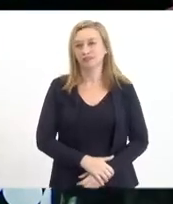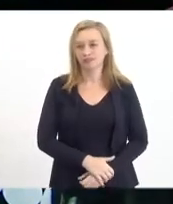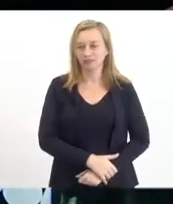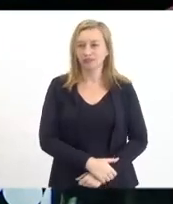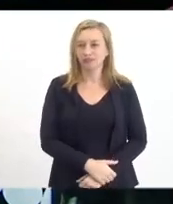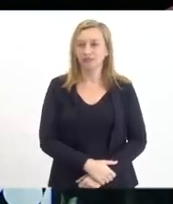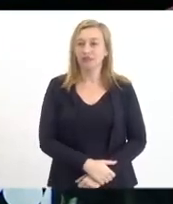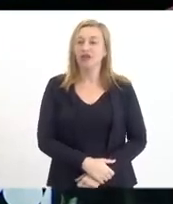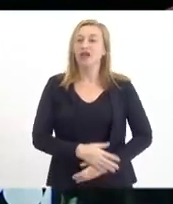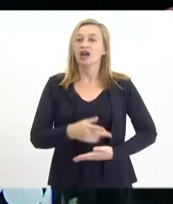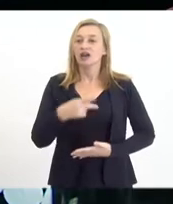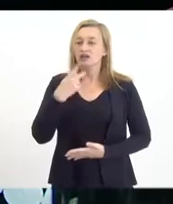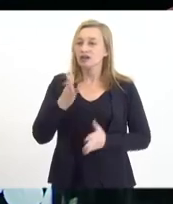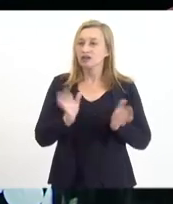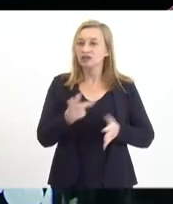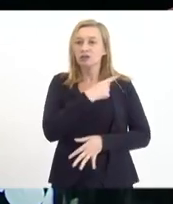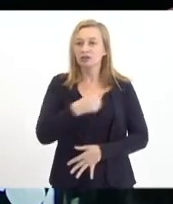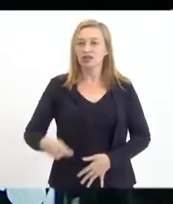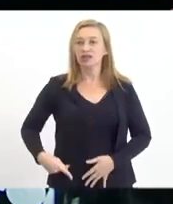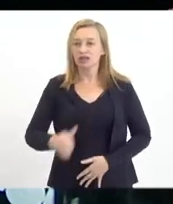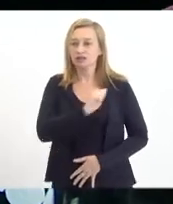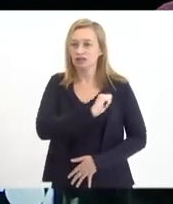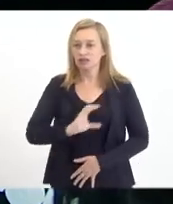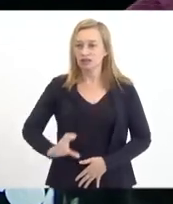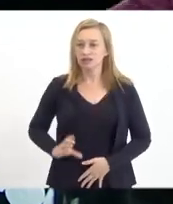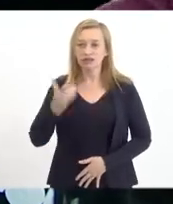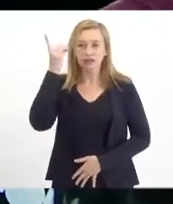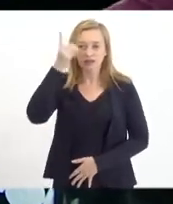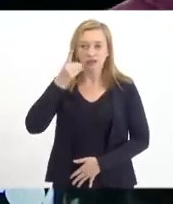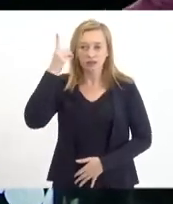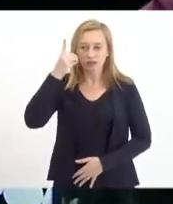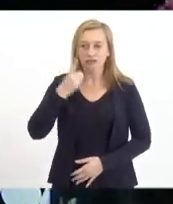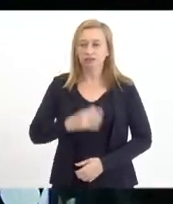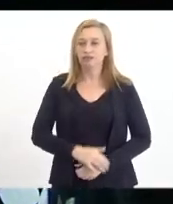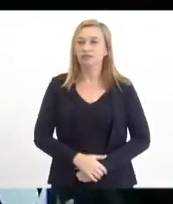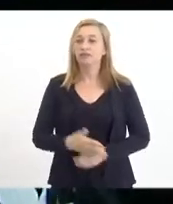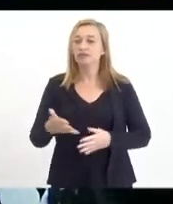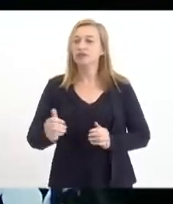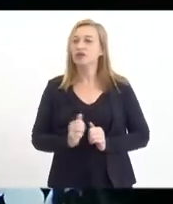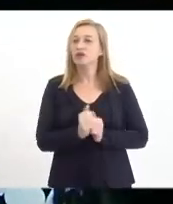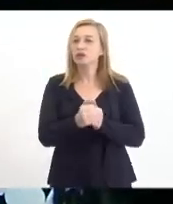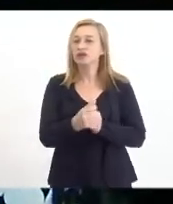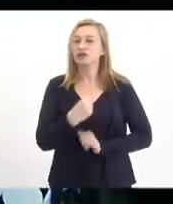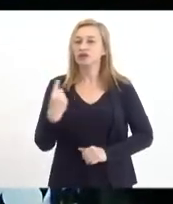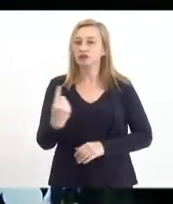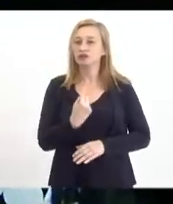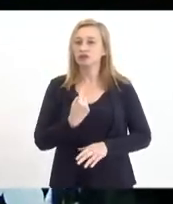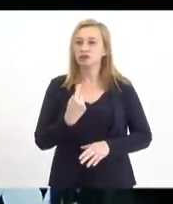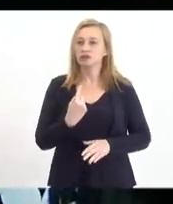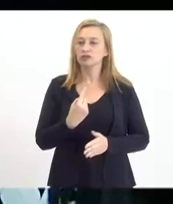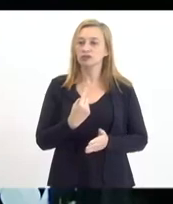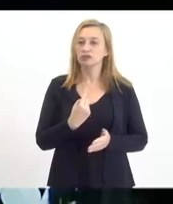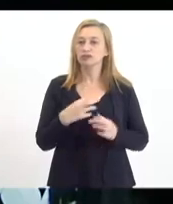Passa a palavra ao presidente da Alerje, deputado André Siciliano, que vai conduzir a nossa jornada.